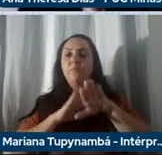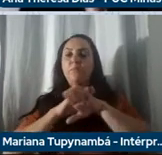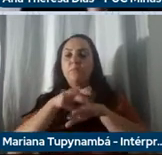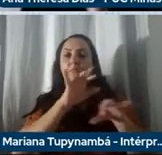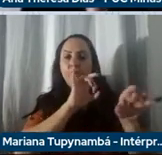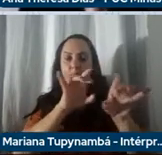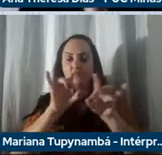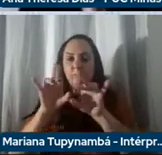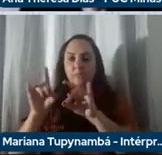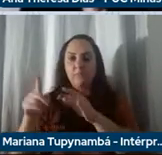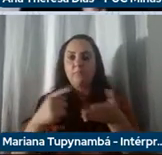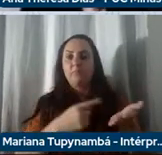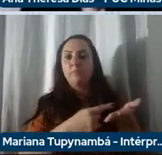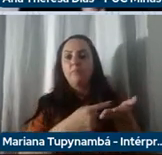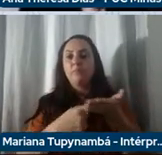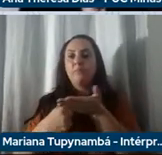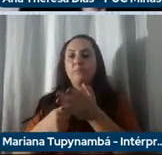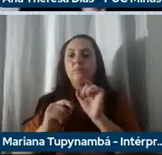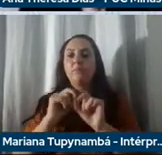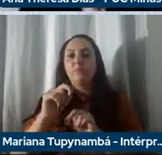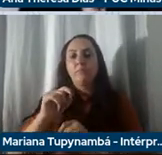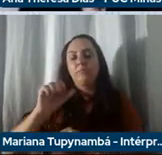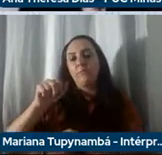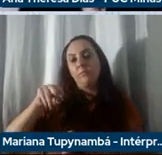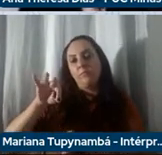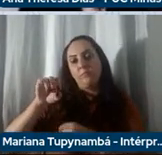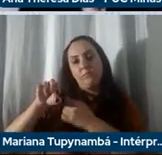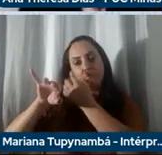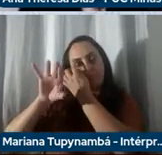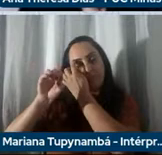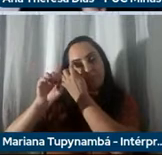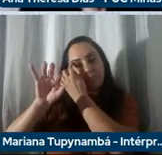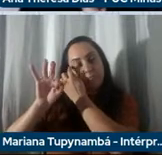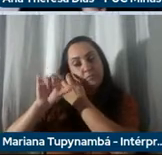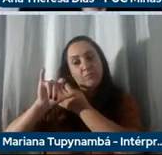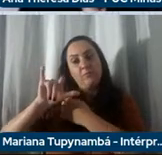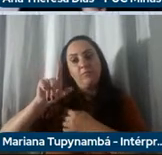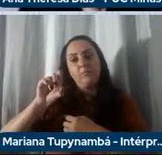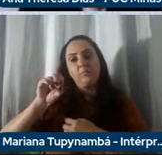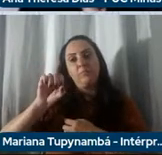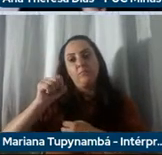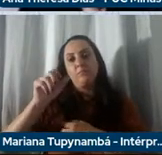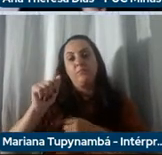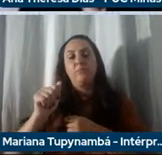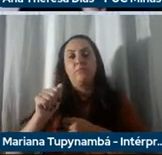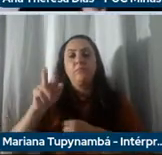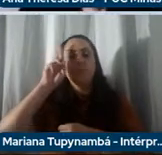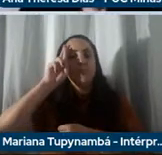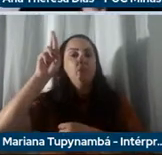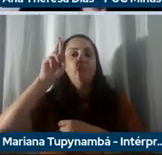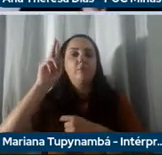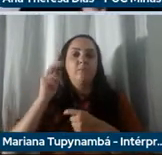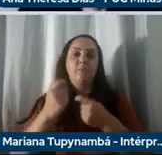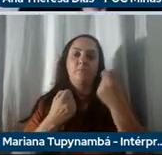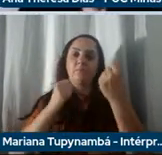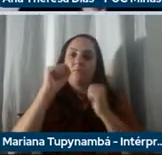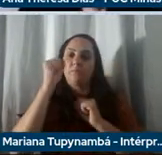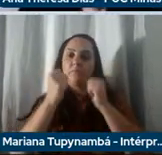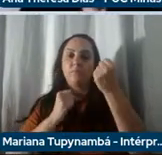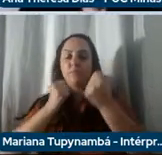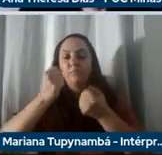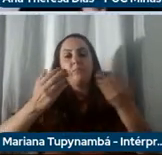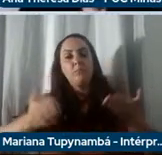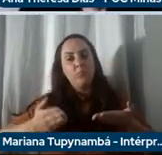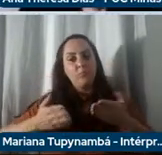convidado, senhor Antônio Filosa, presidente do Grupo Estelantes para a América do Sul, que hoje nos brinda com a sua apresentação